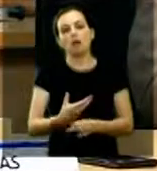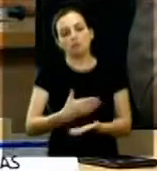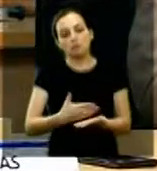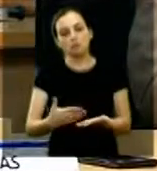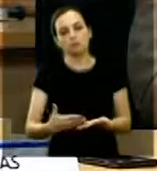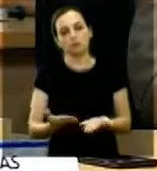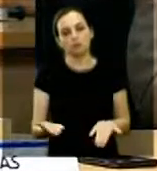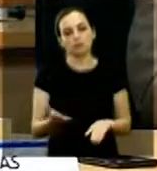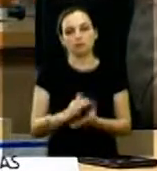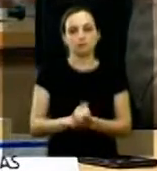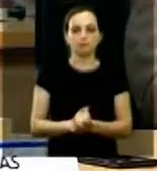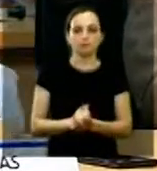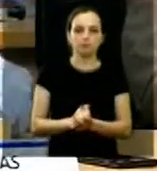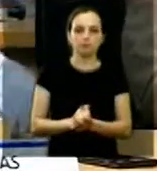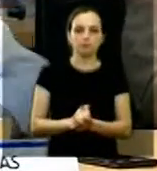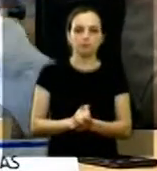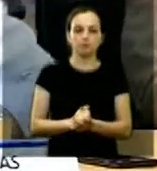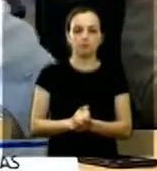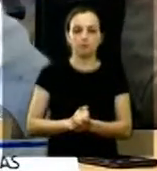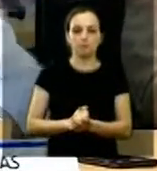muito bom vereador é isso aí